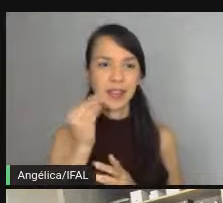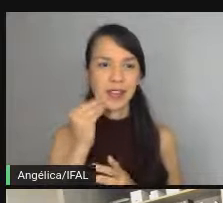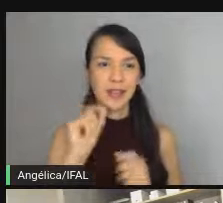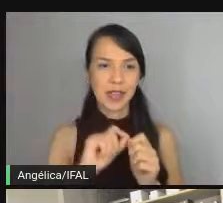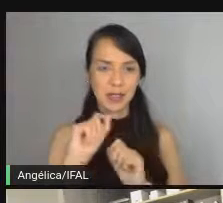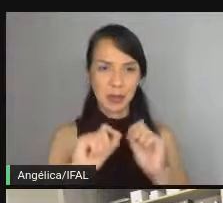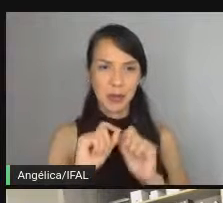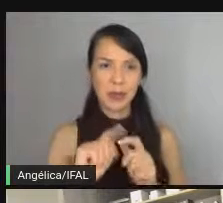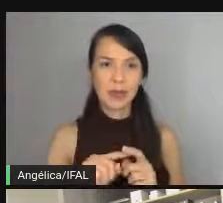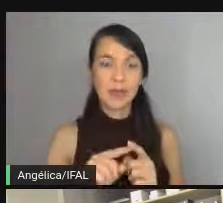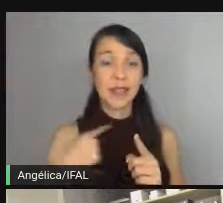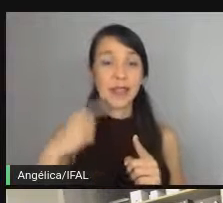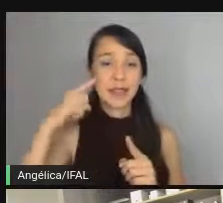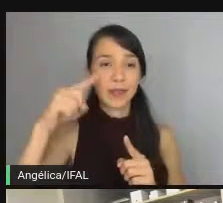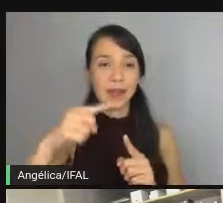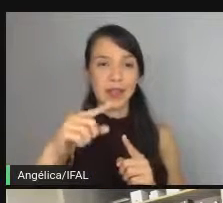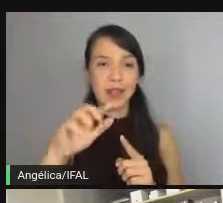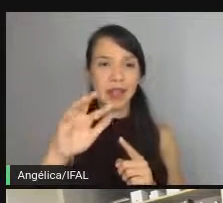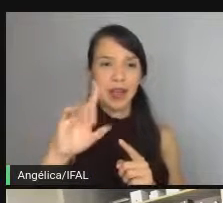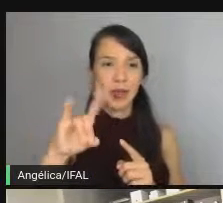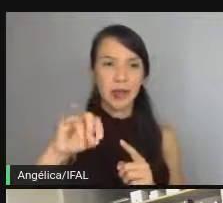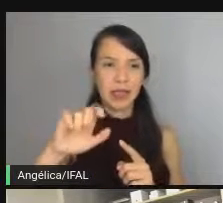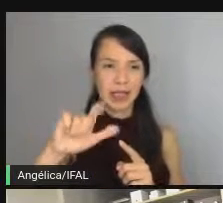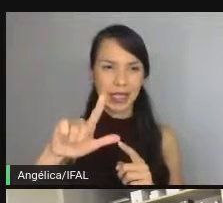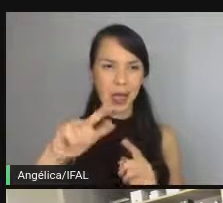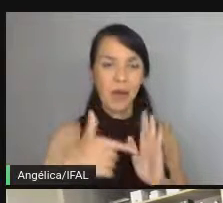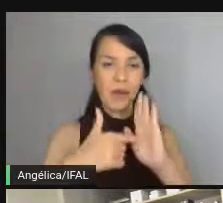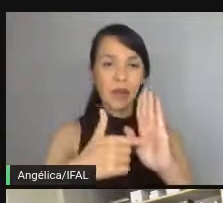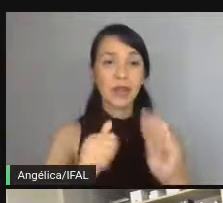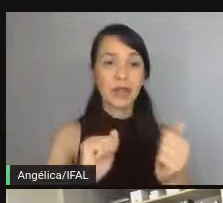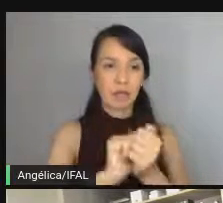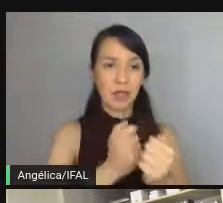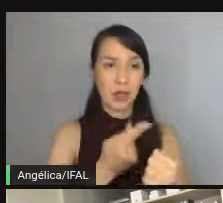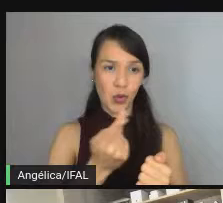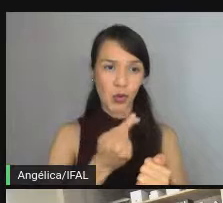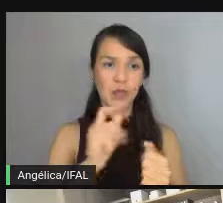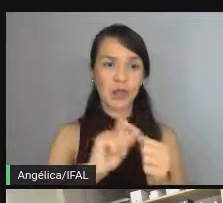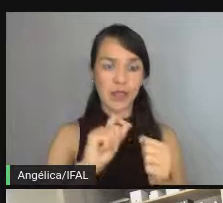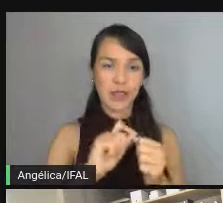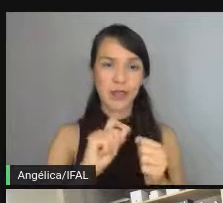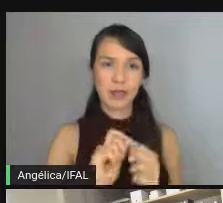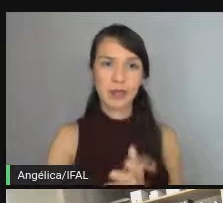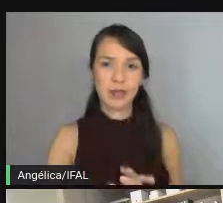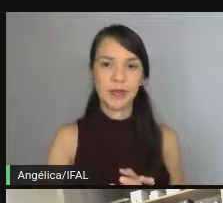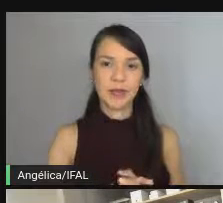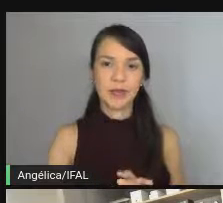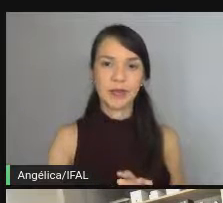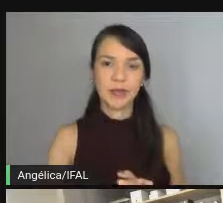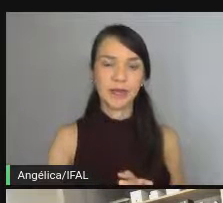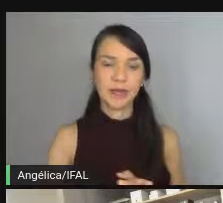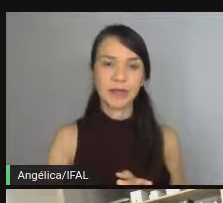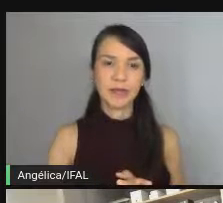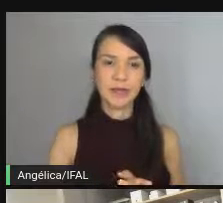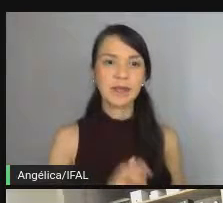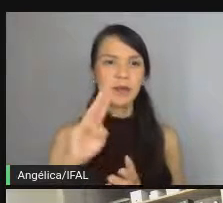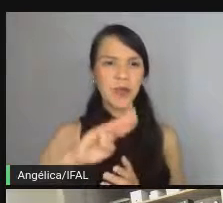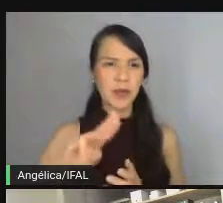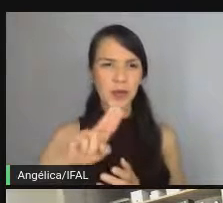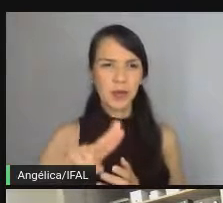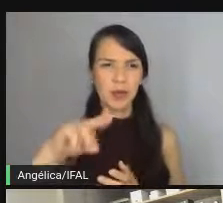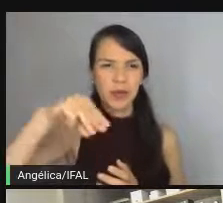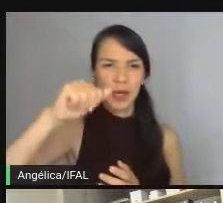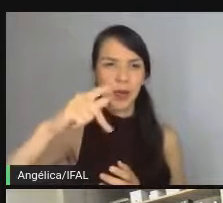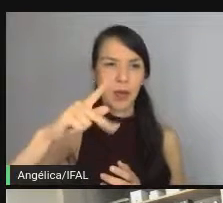seguinte, essa expectativa que o Fariman vai me passar, a gente vai montar junto, vai fazer as expectativas utilizando o mapa mental